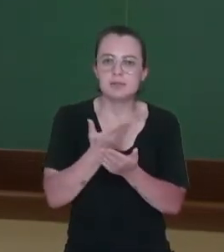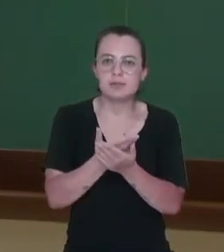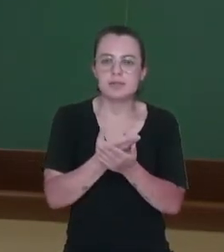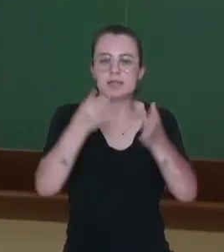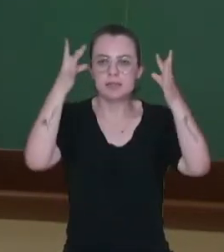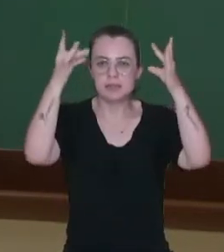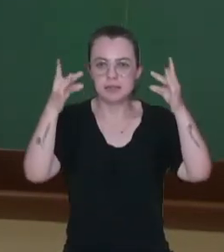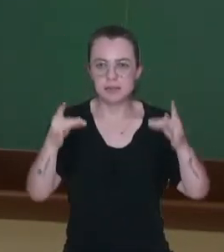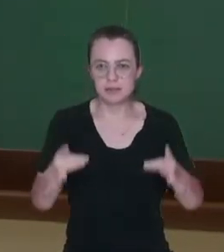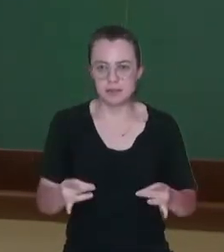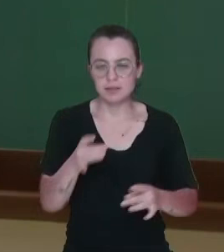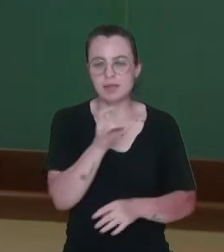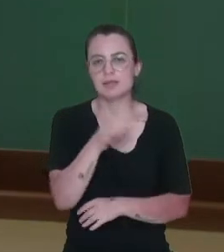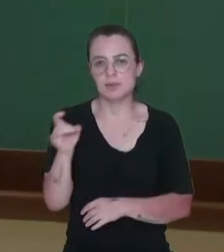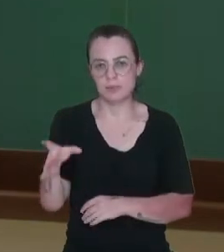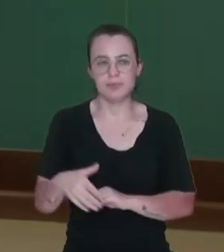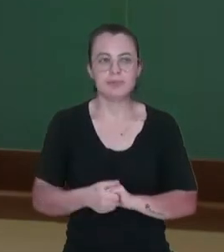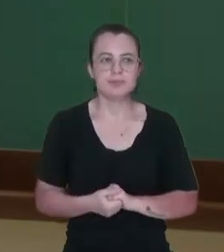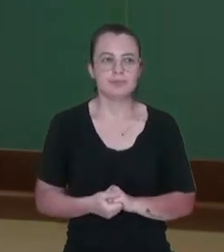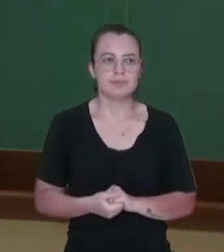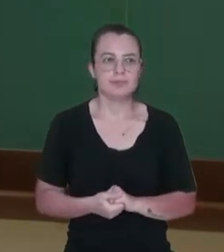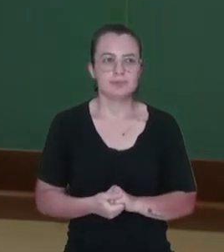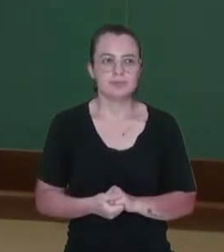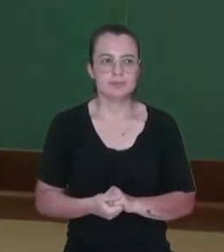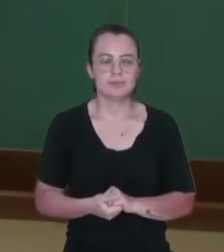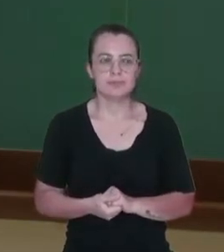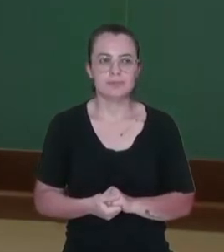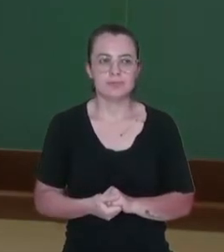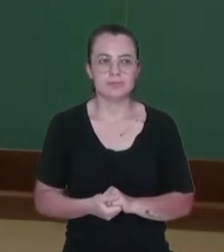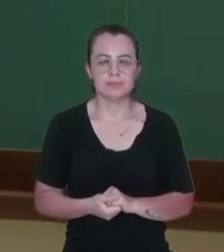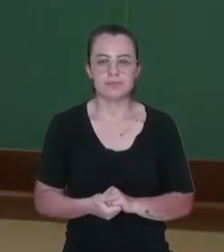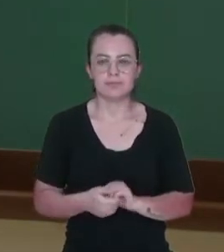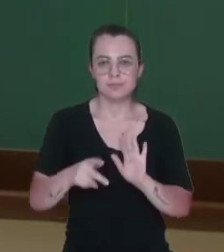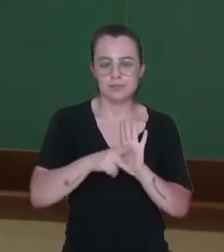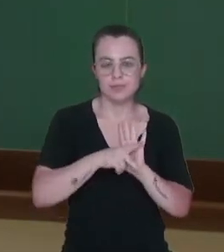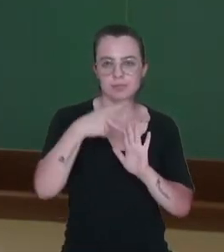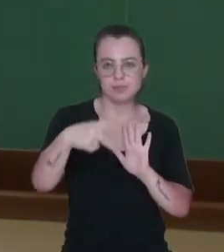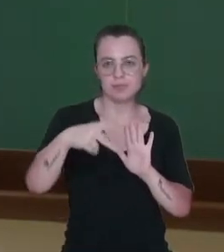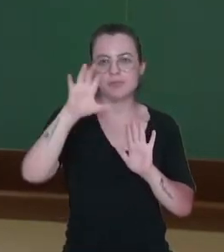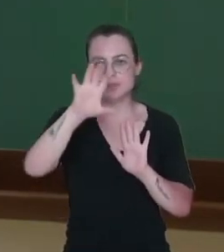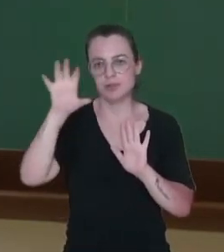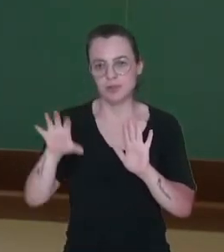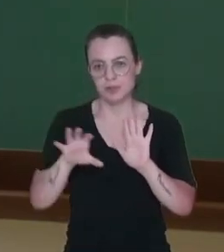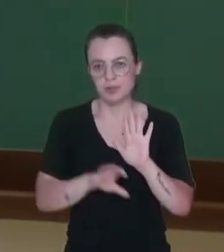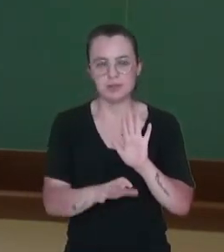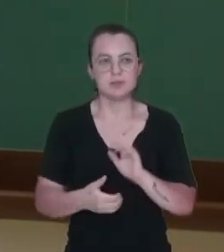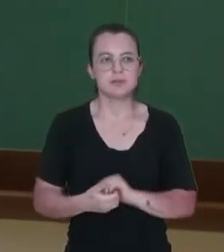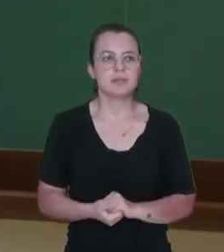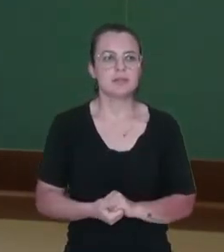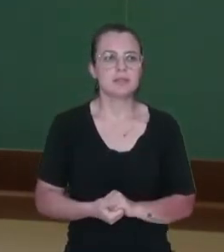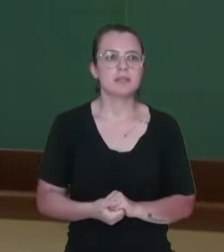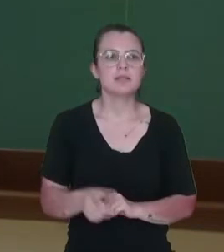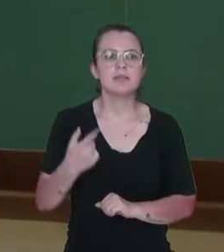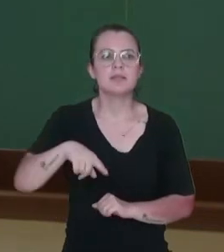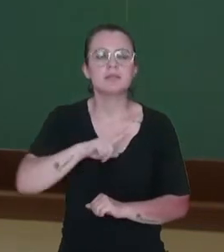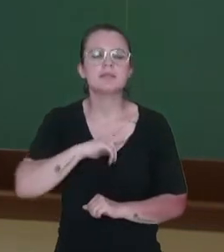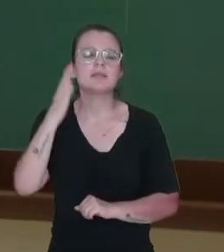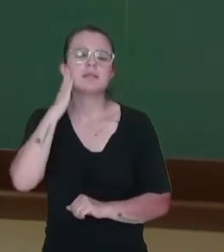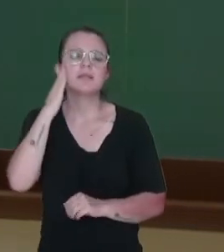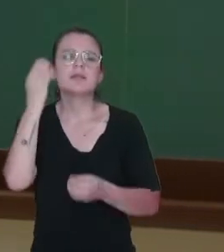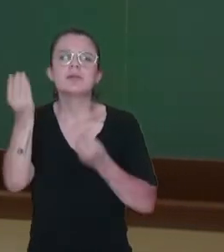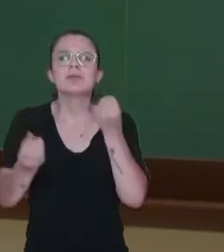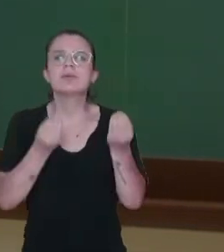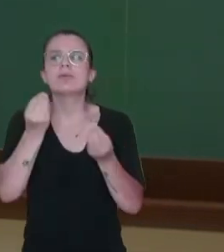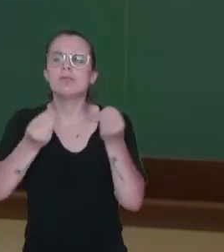detalhes cada uma delas, ou seja, cada uma das regiões. E aí nós temos que entender como aconteceu